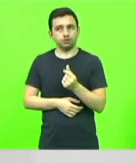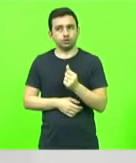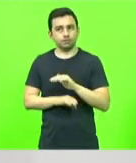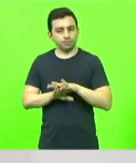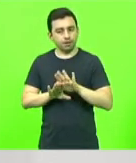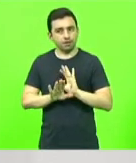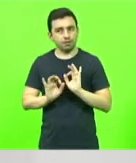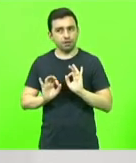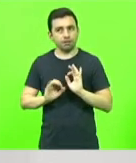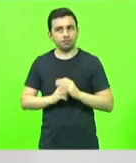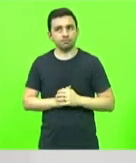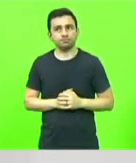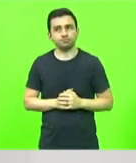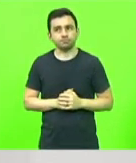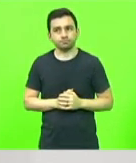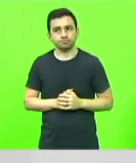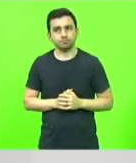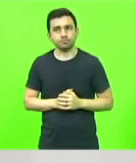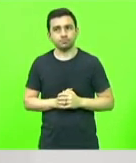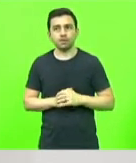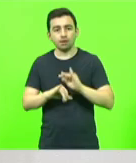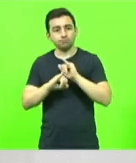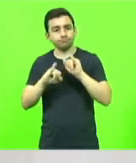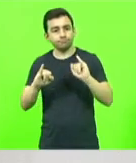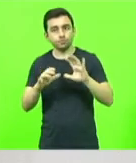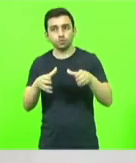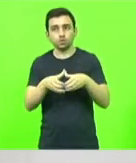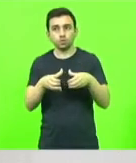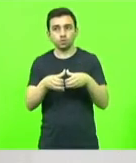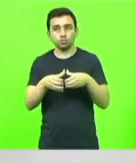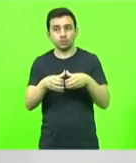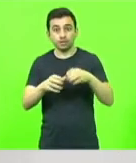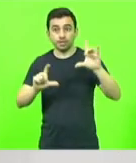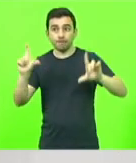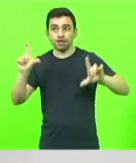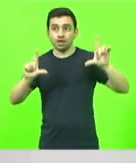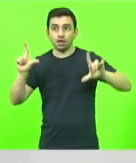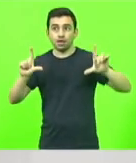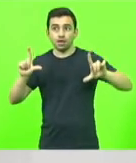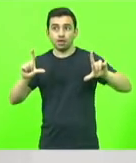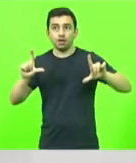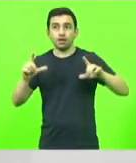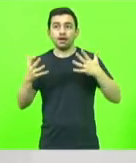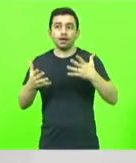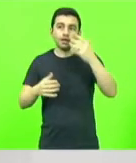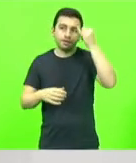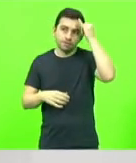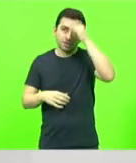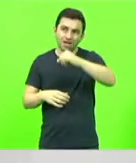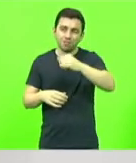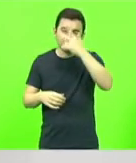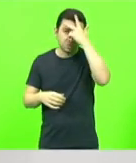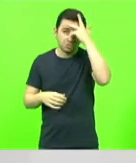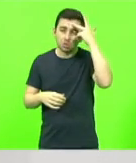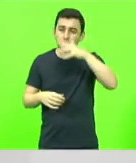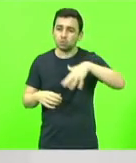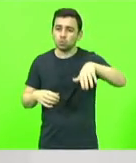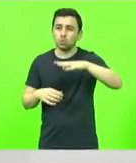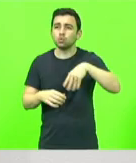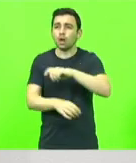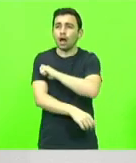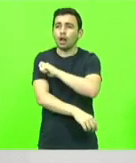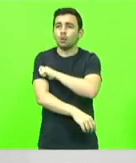Aí, a gente anuncia uma força tarefa na televisão para combater a invasão escolar, para